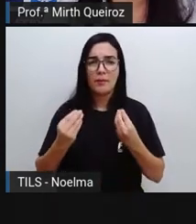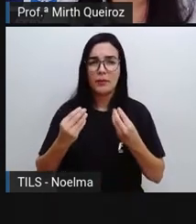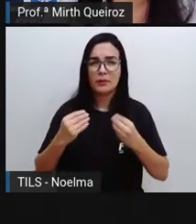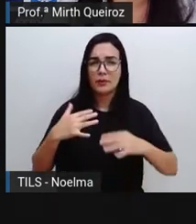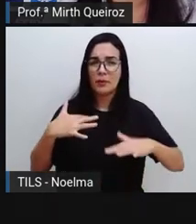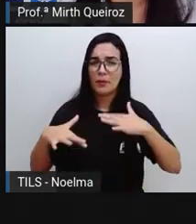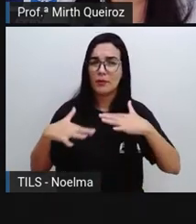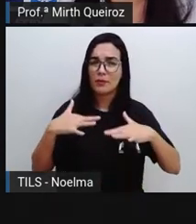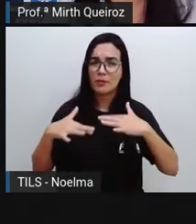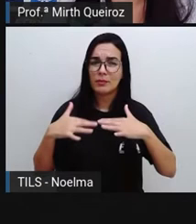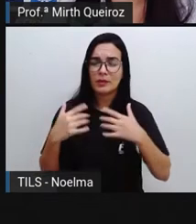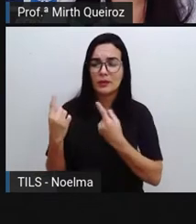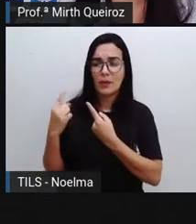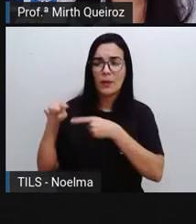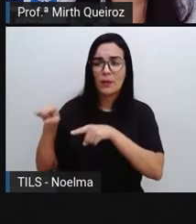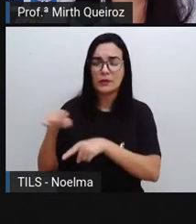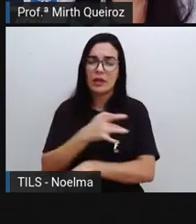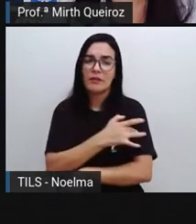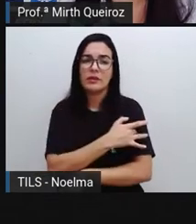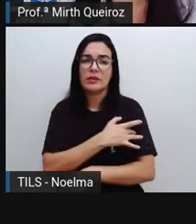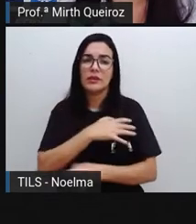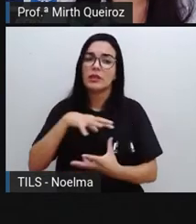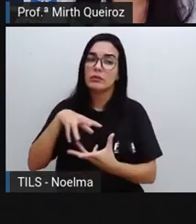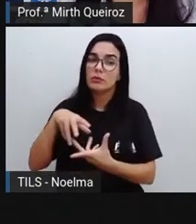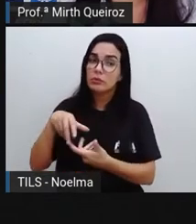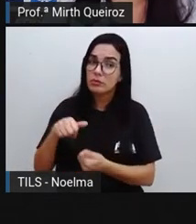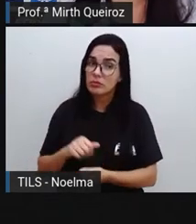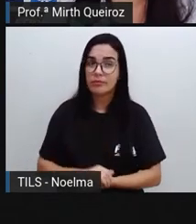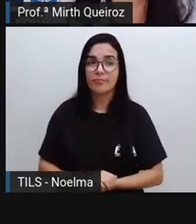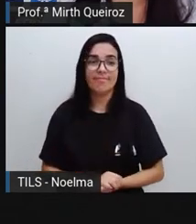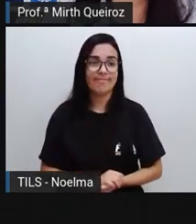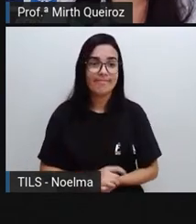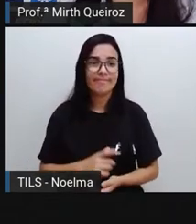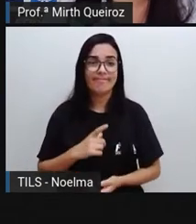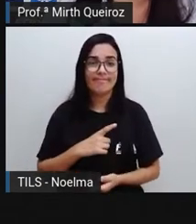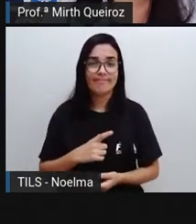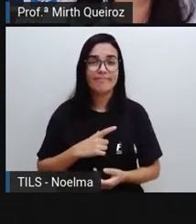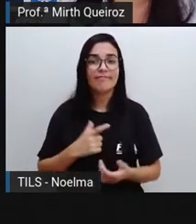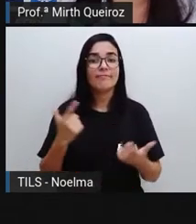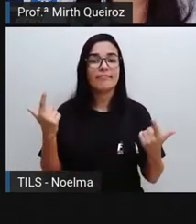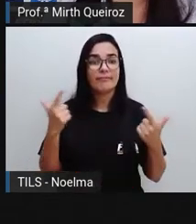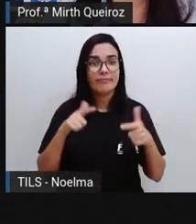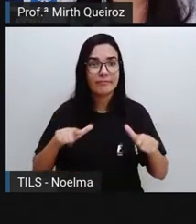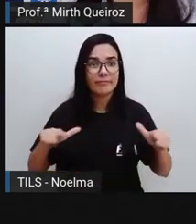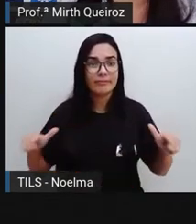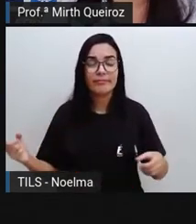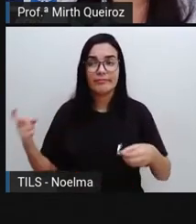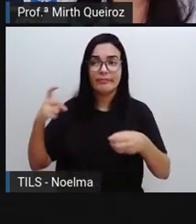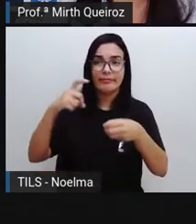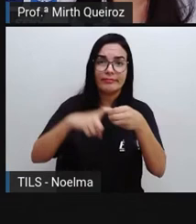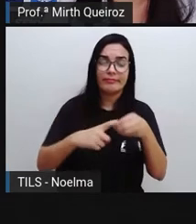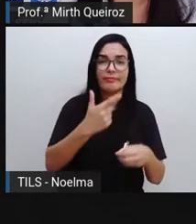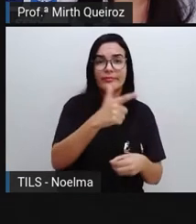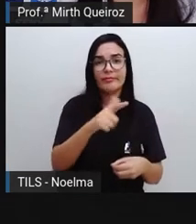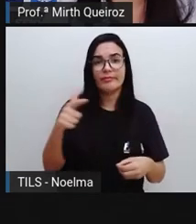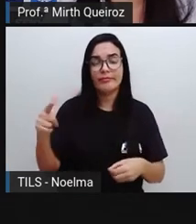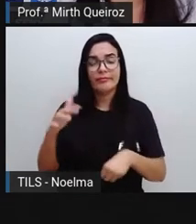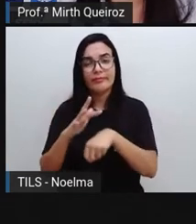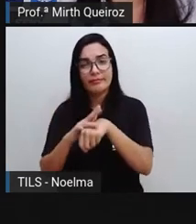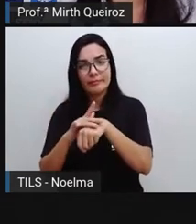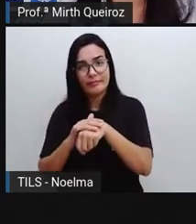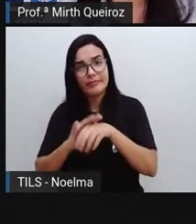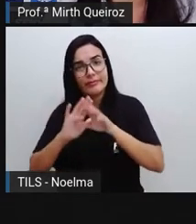anti-vacina em todo o mundo, e têm levado ao aparecimento de muitos casos de doenças que já